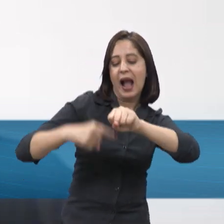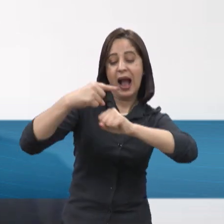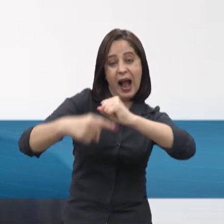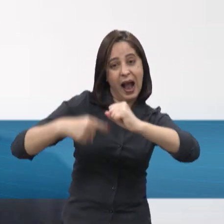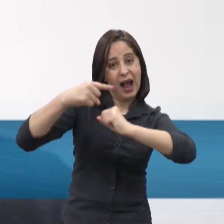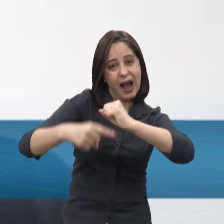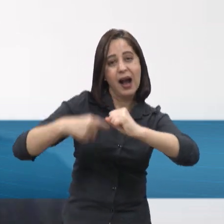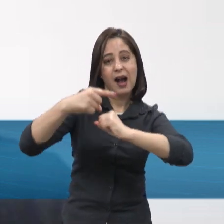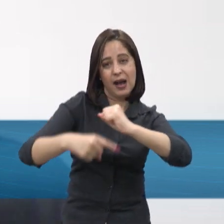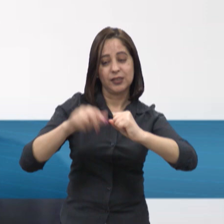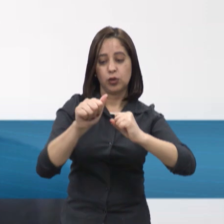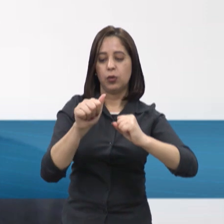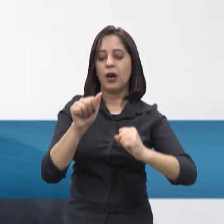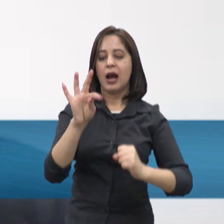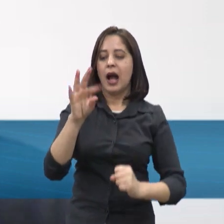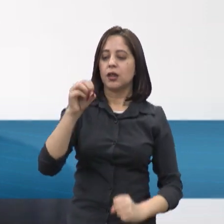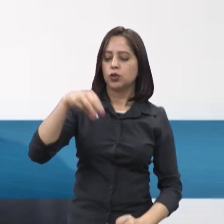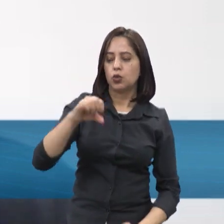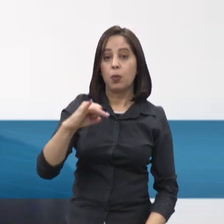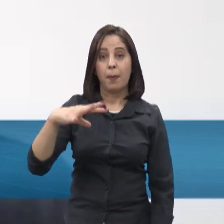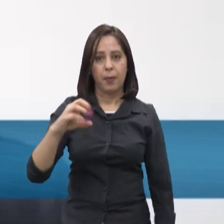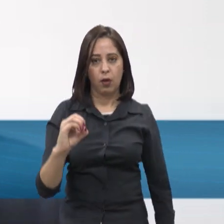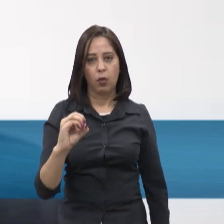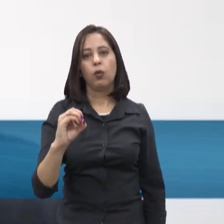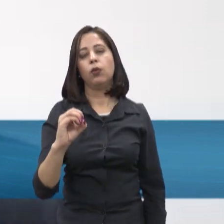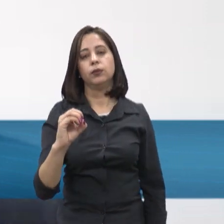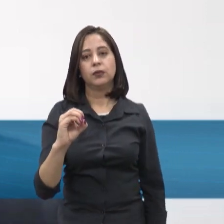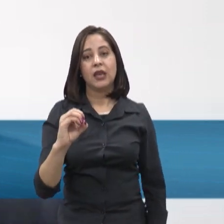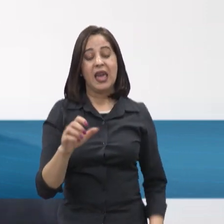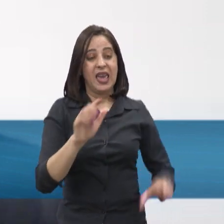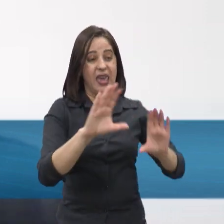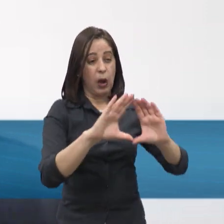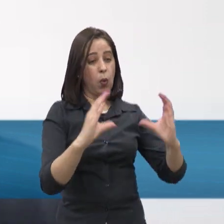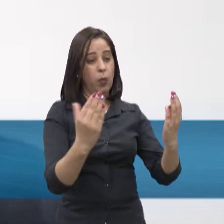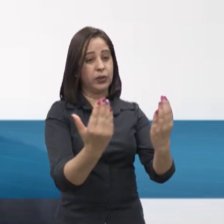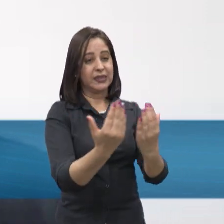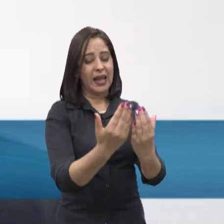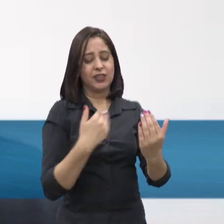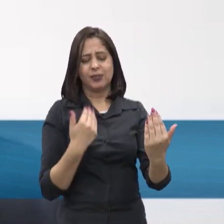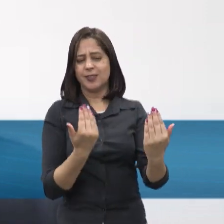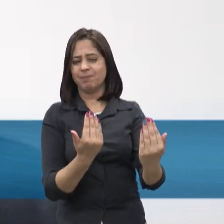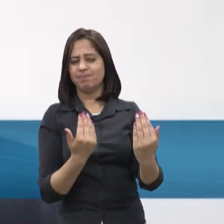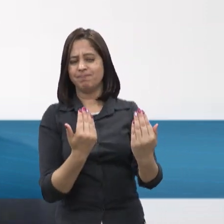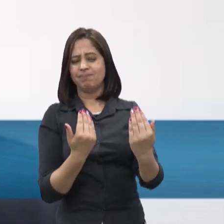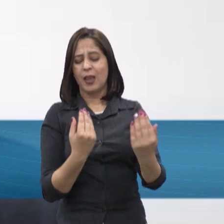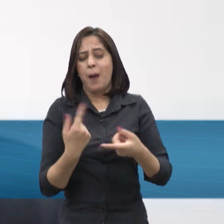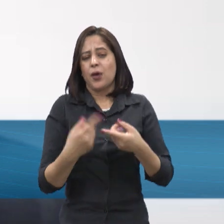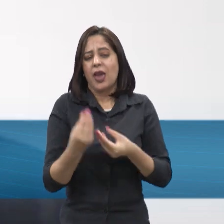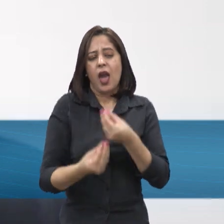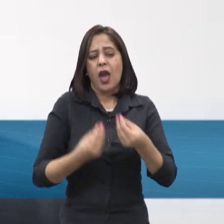em relação à comunidade, a como os impactos vão ser mitigados,